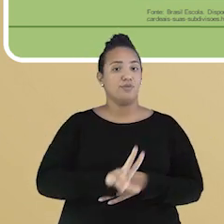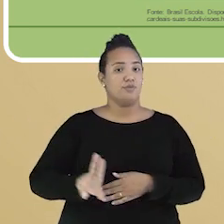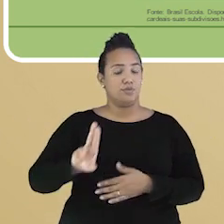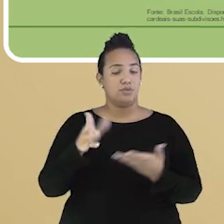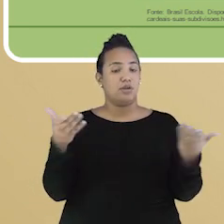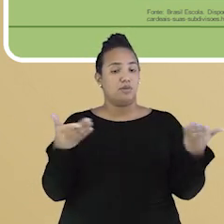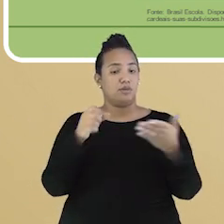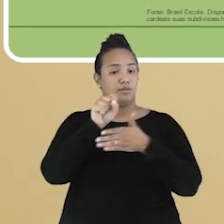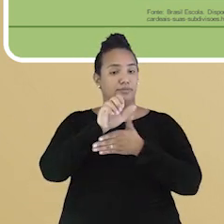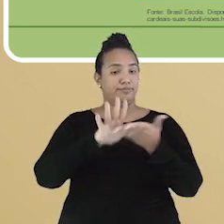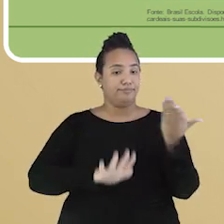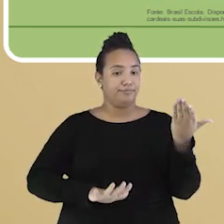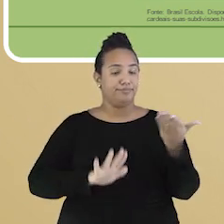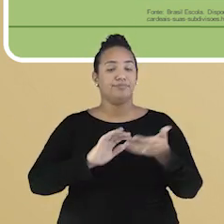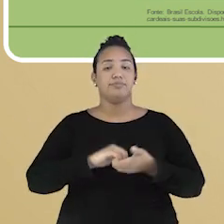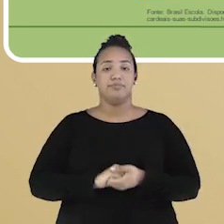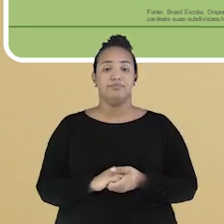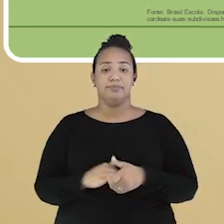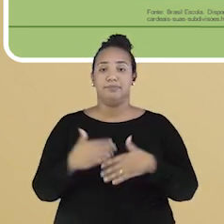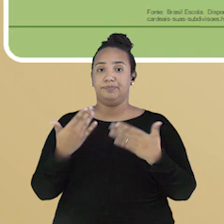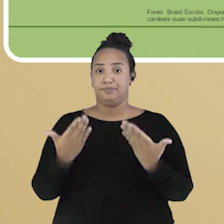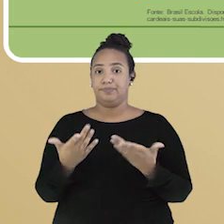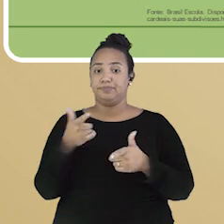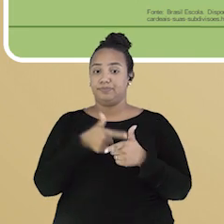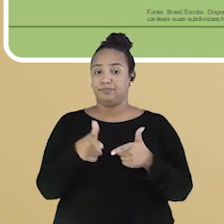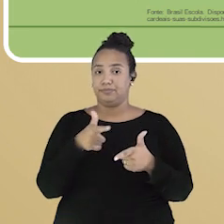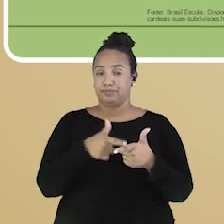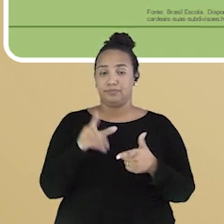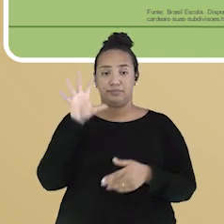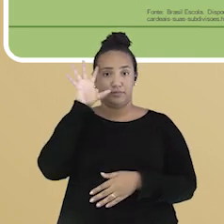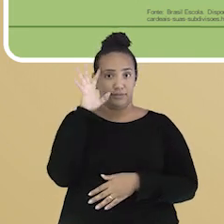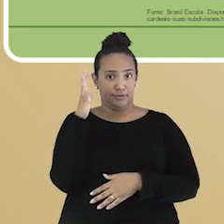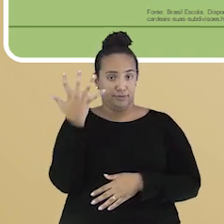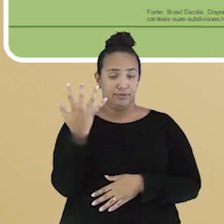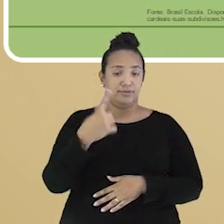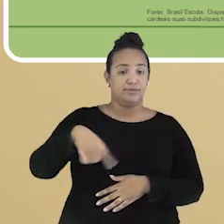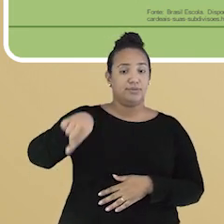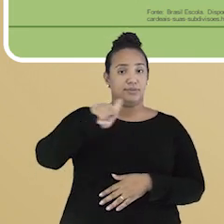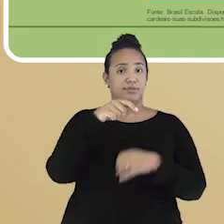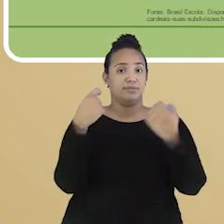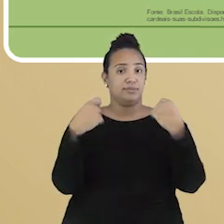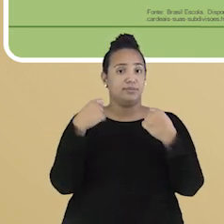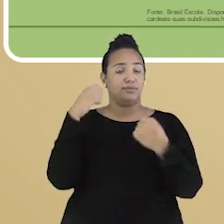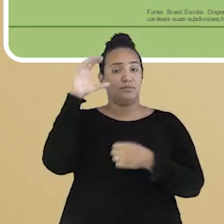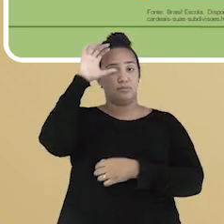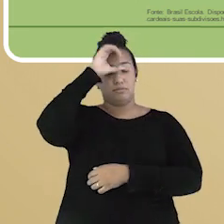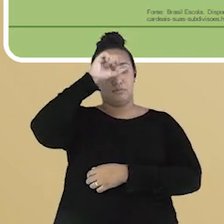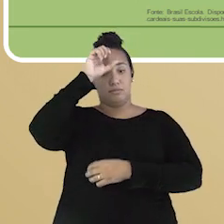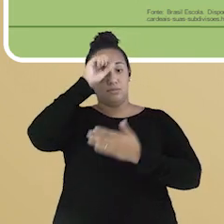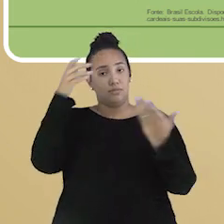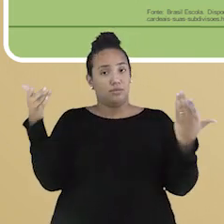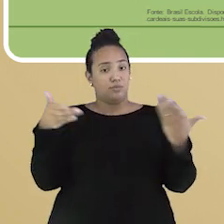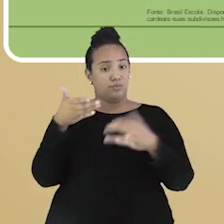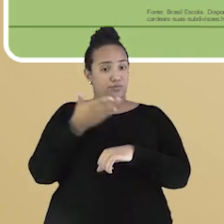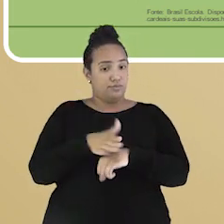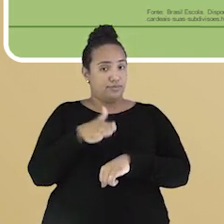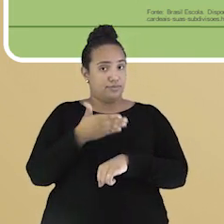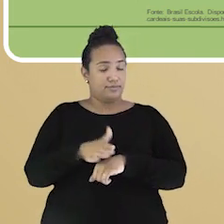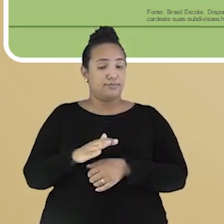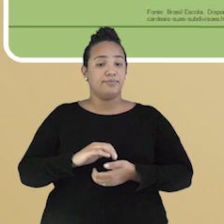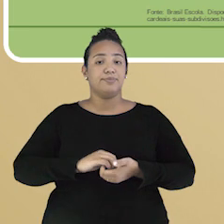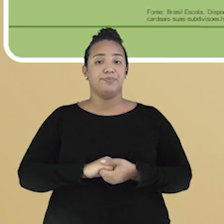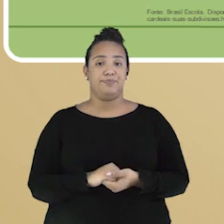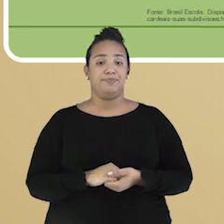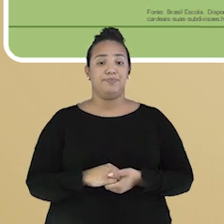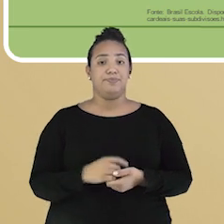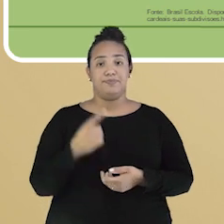Usaremos ela para essa atividade. Para resolver o exercício, vamos usar os conhecimentos trabalhados. Vamos lá?